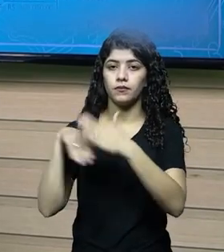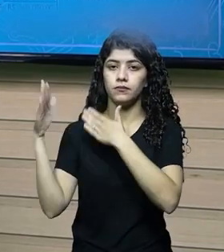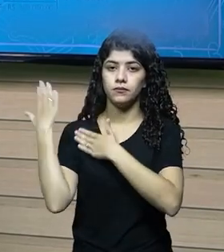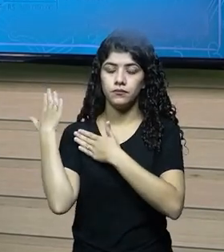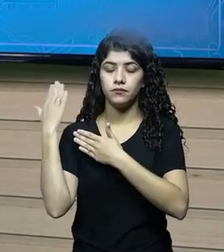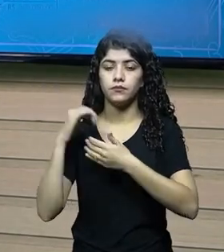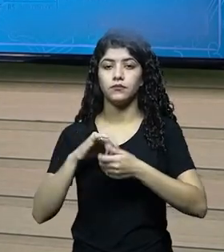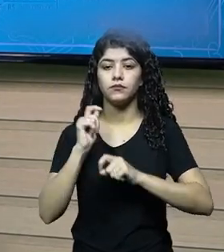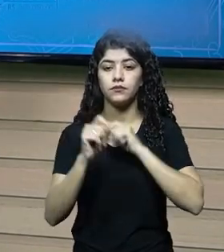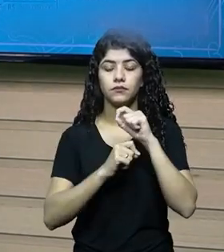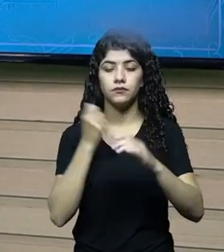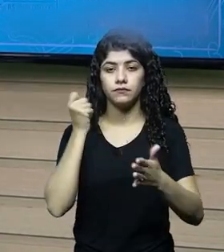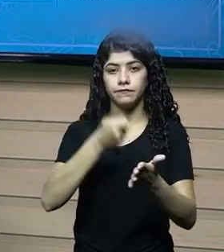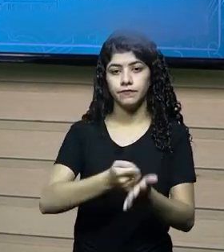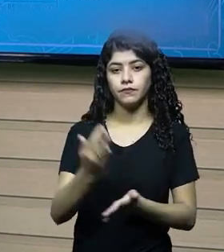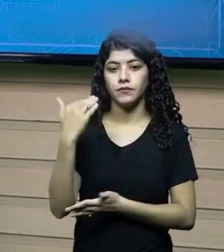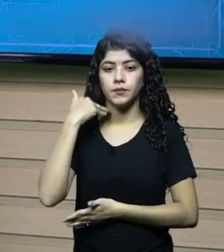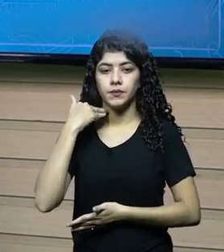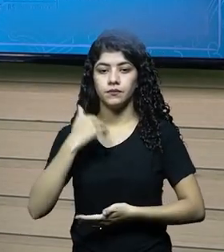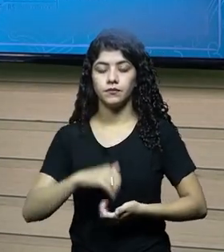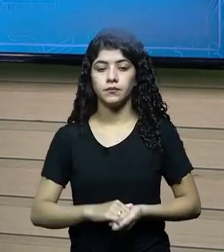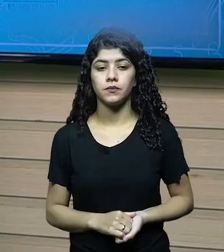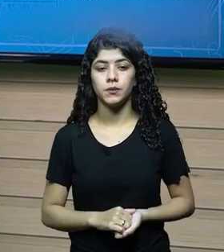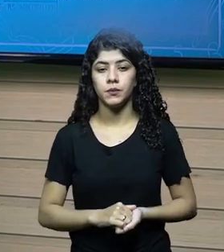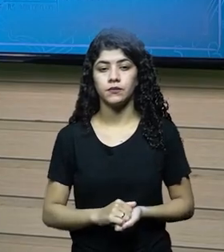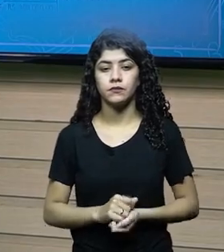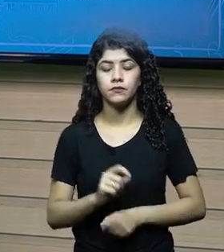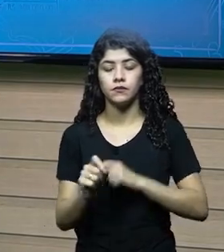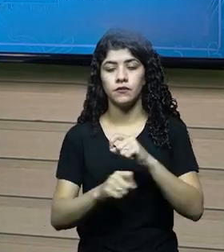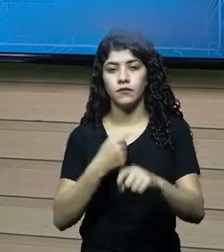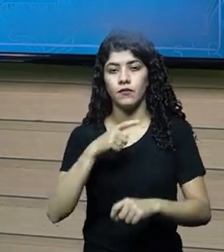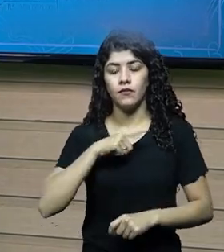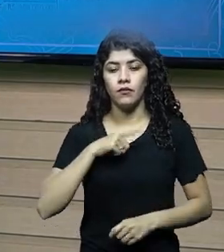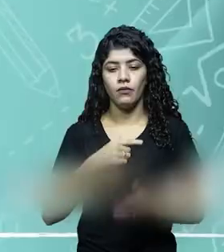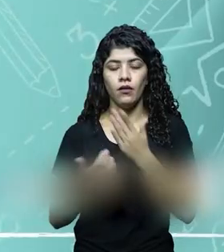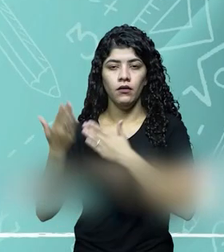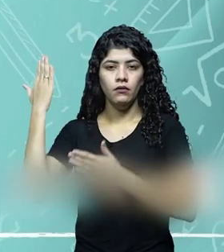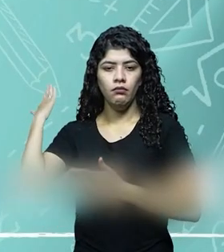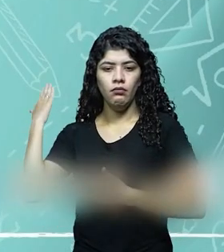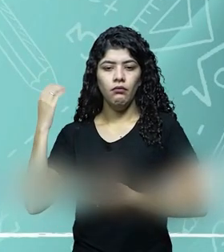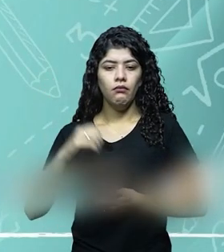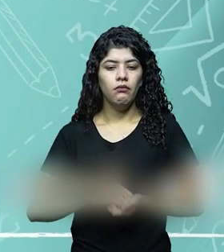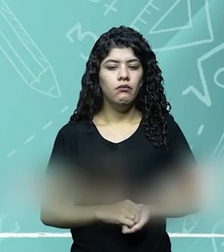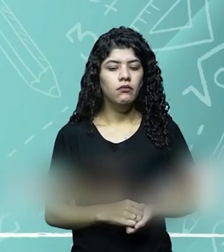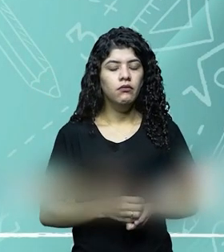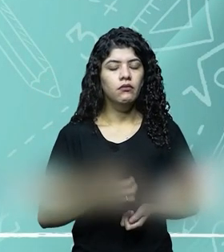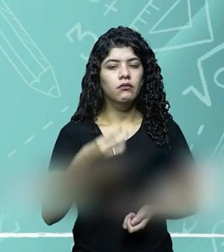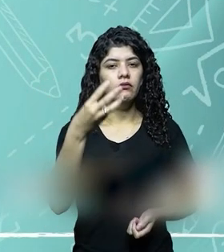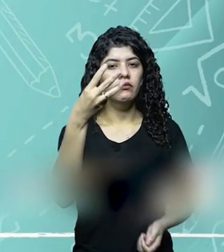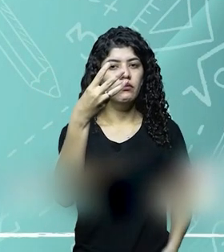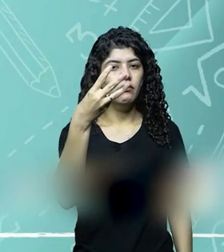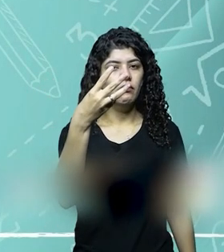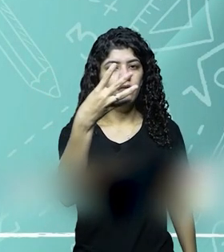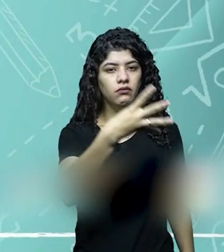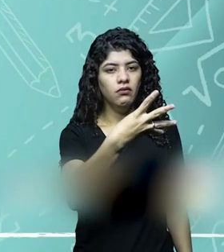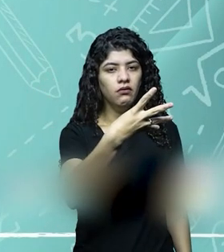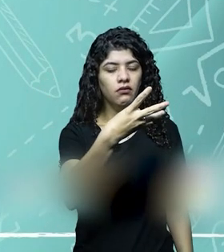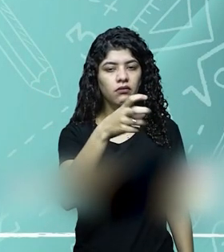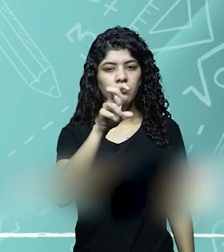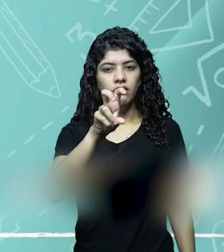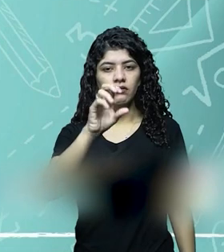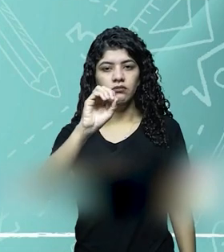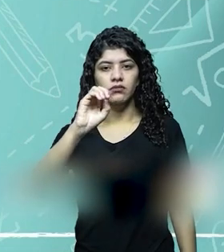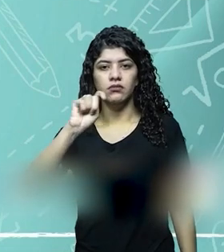mostrei para vocês, eles foram pagos pela conta banco, então a conta banco, ela tinha um saldo, saldo inicial de 450 mil,